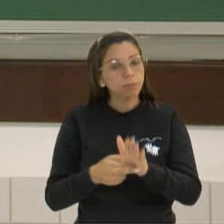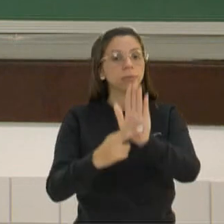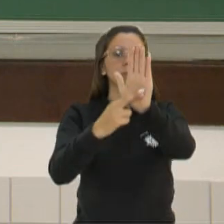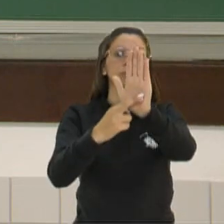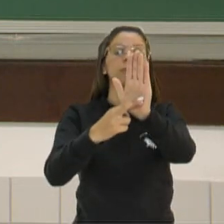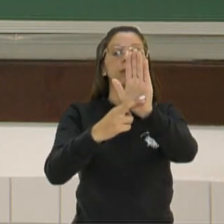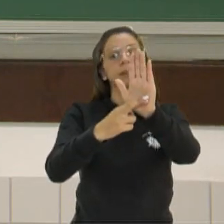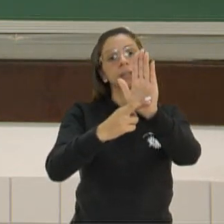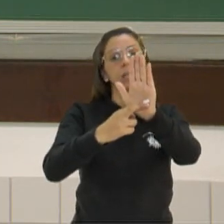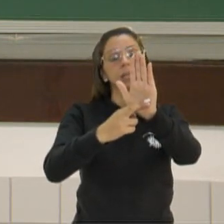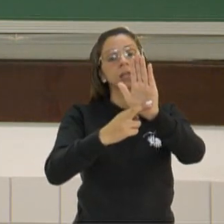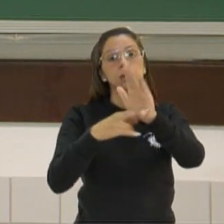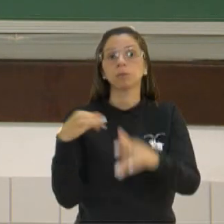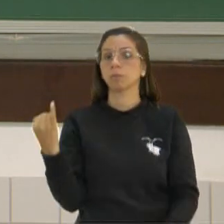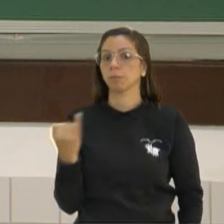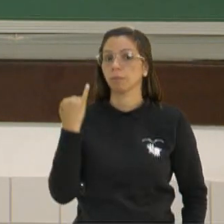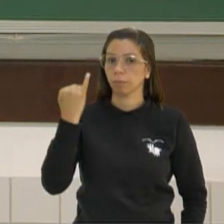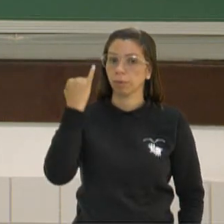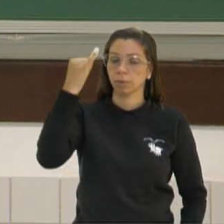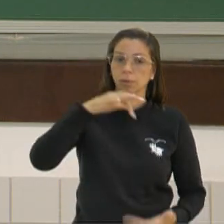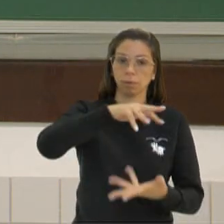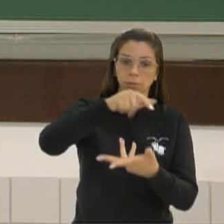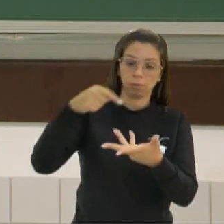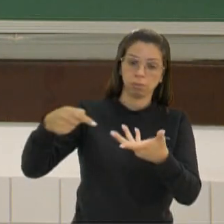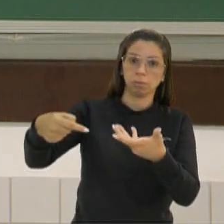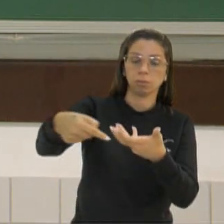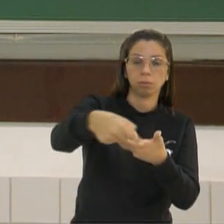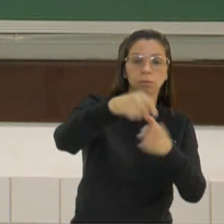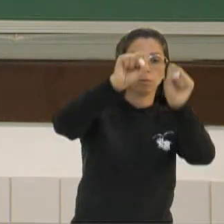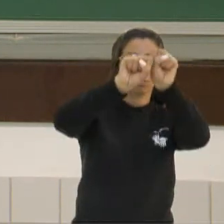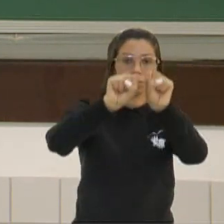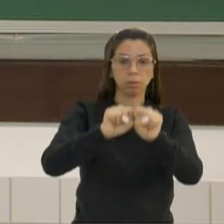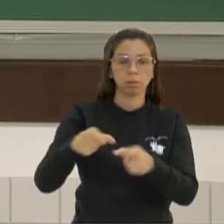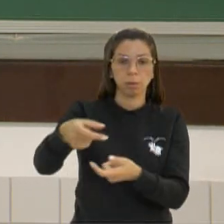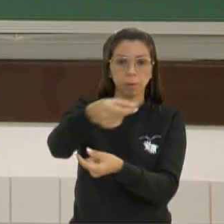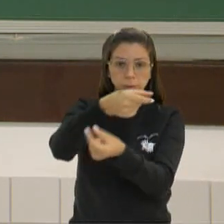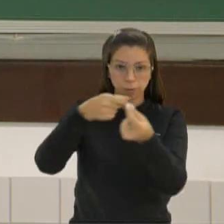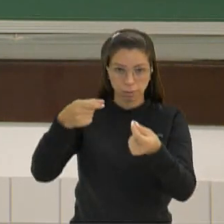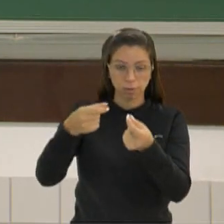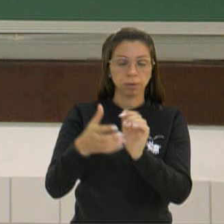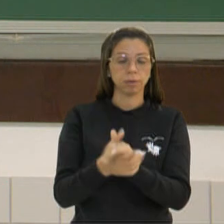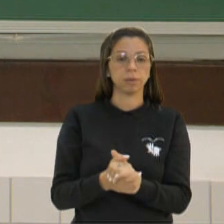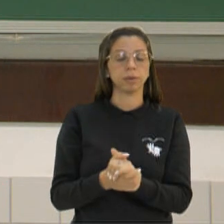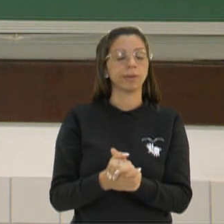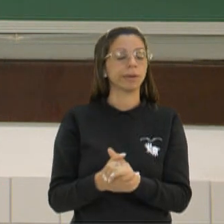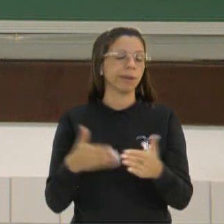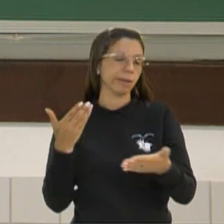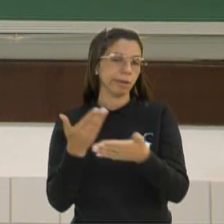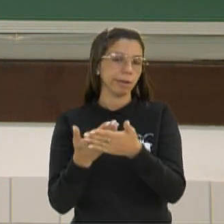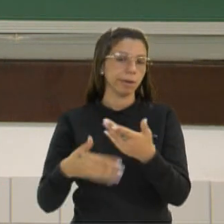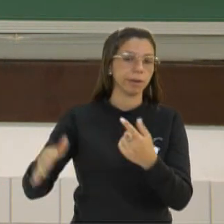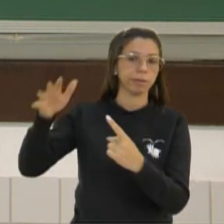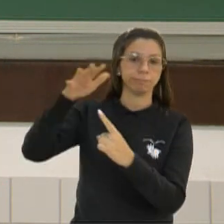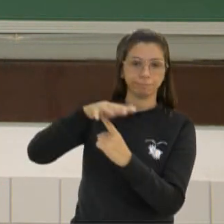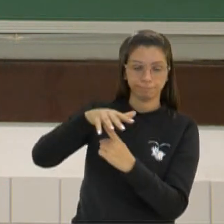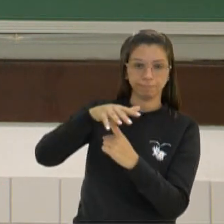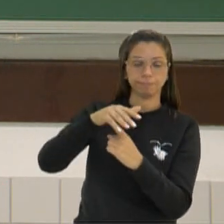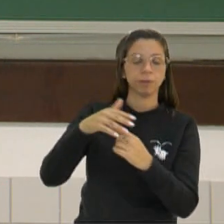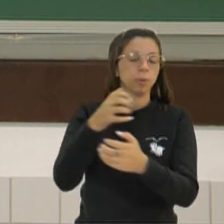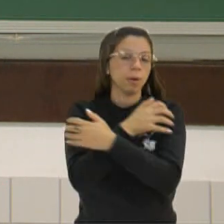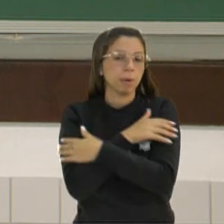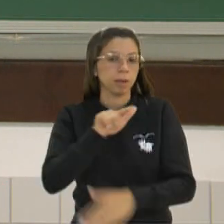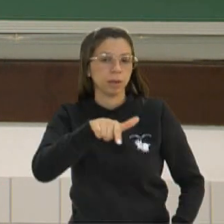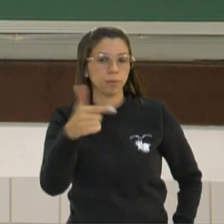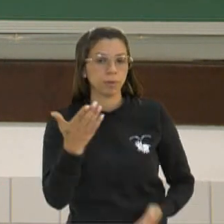extremamente relevante para esse novo sistema global que nós vivemos. Essa foi mais uma Aula Paraná. Um